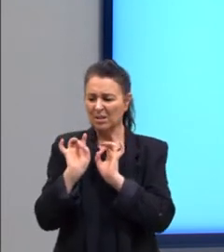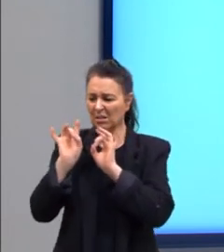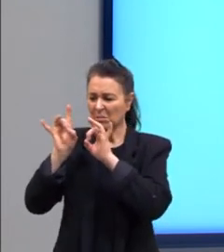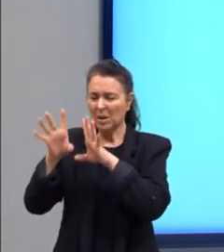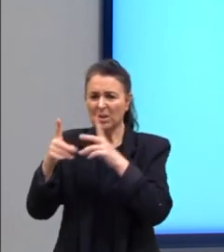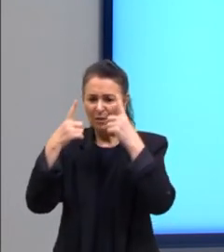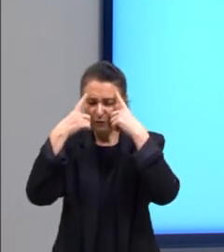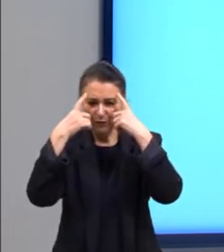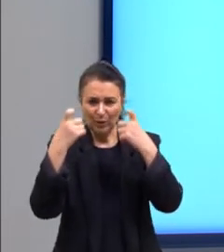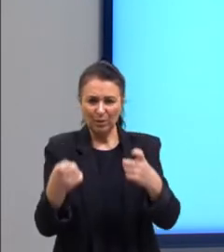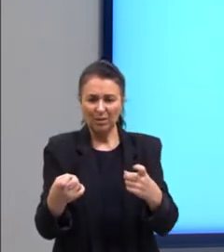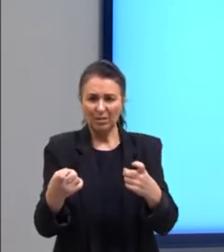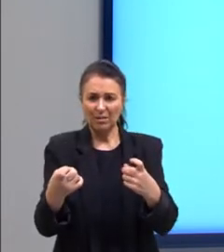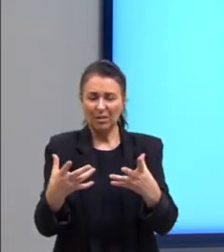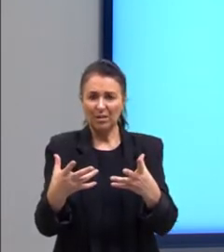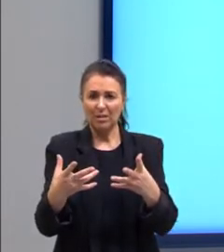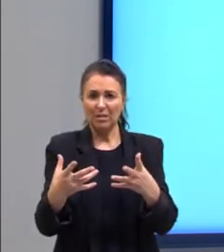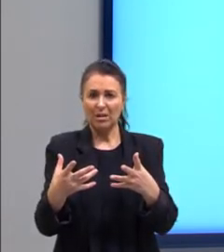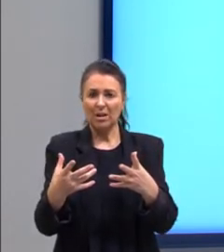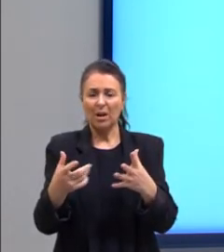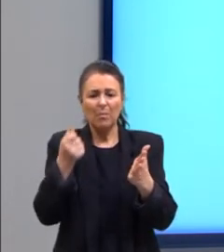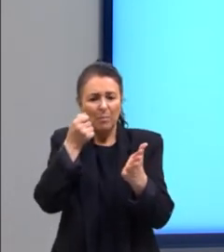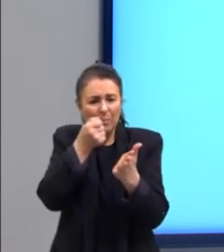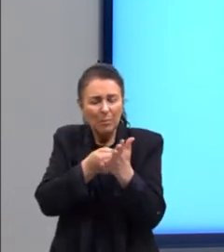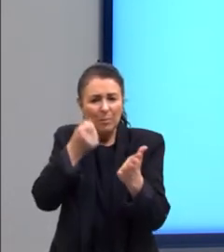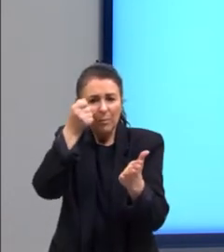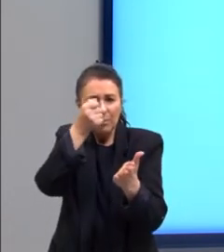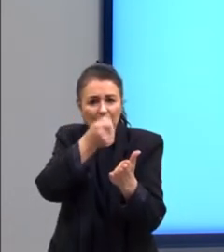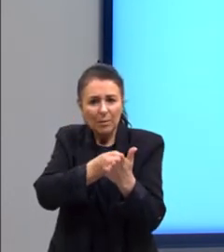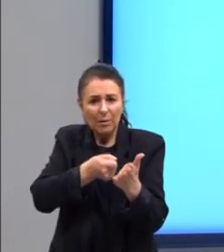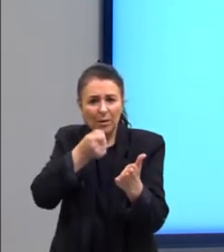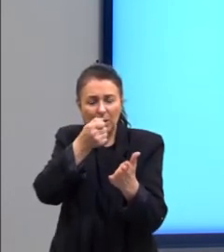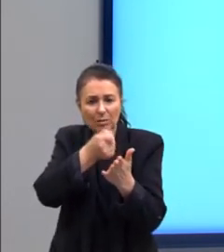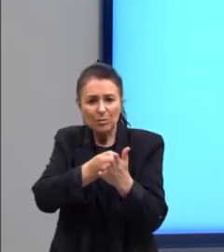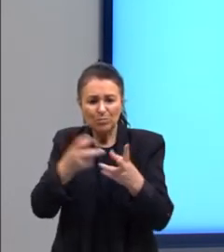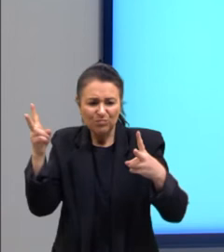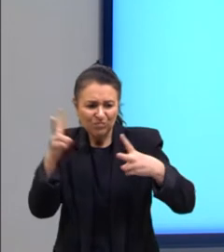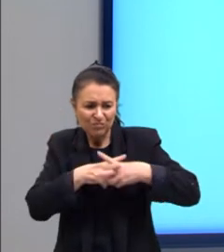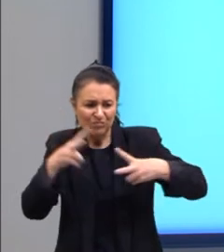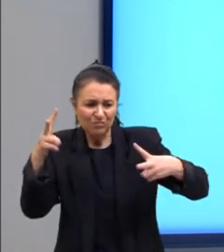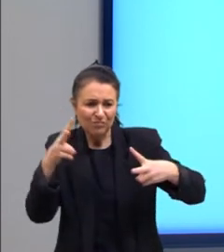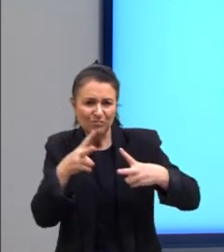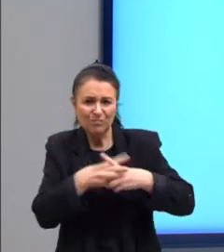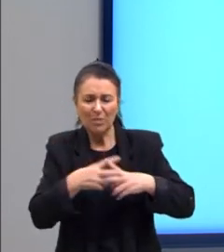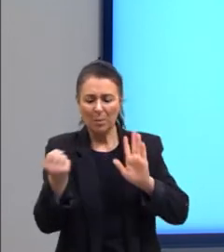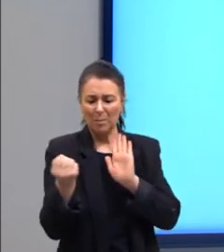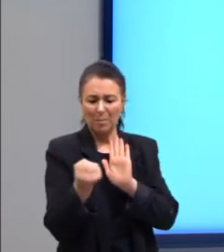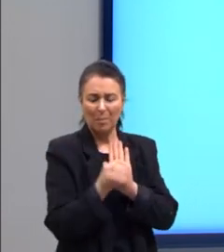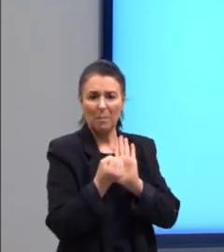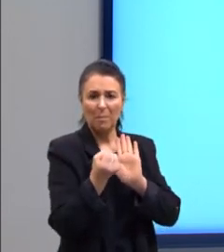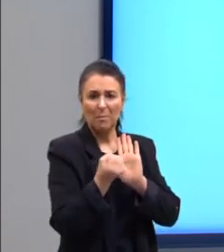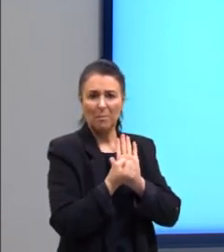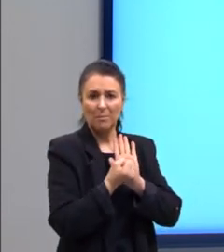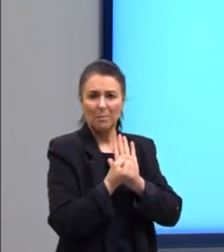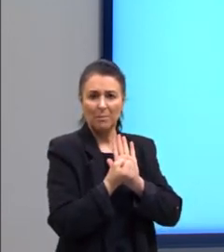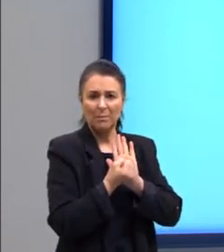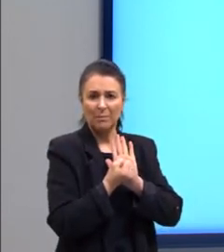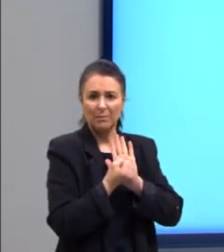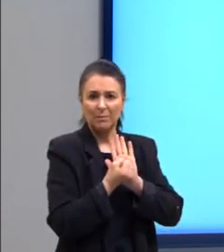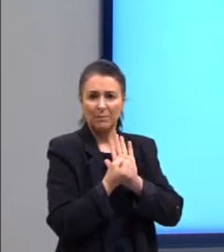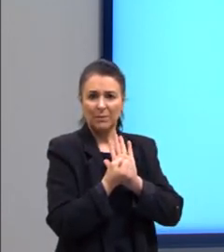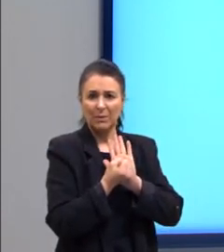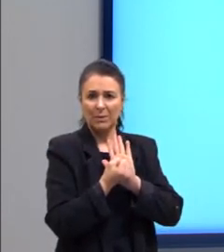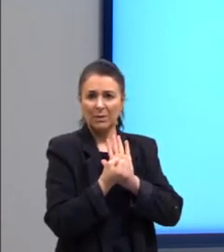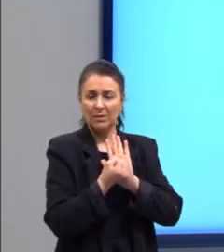violência. Aqui, golpes, rotula, rotura, deu essos.